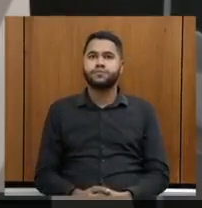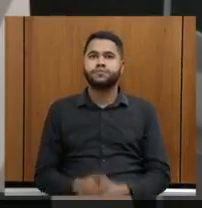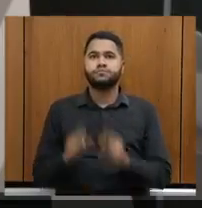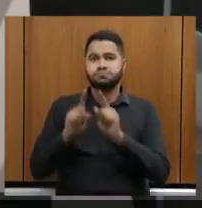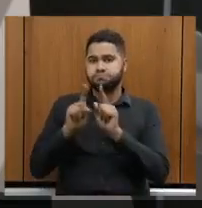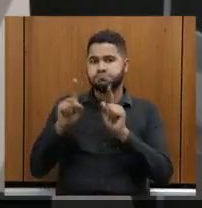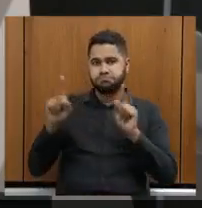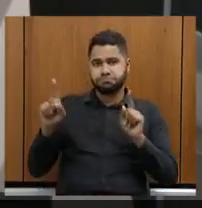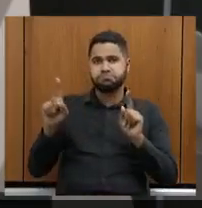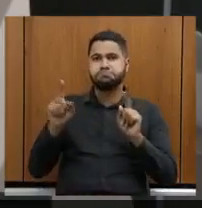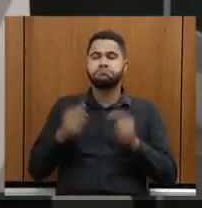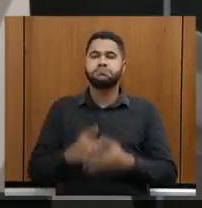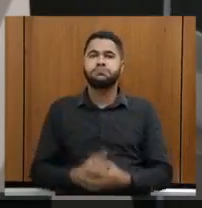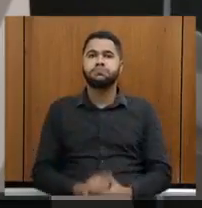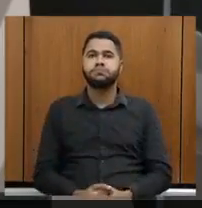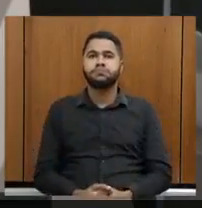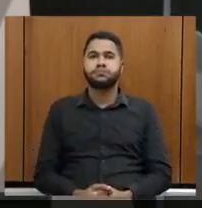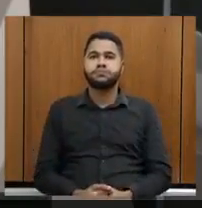distanciamento. Pois não.